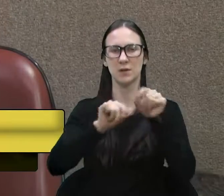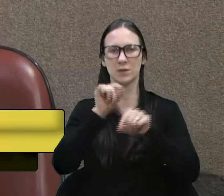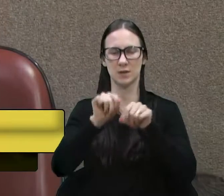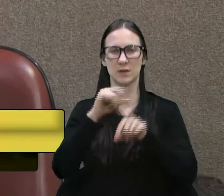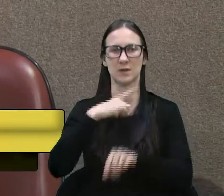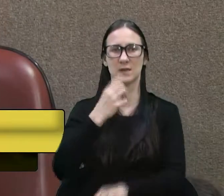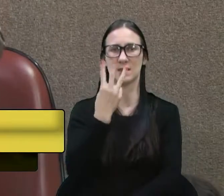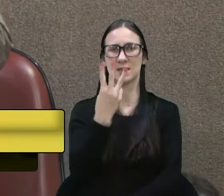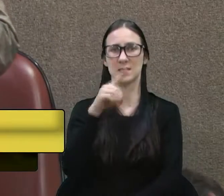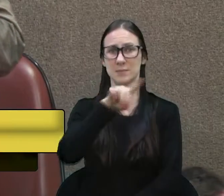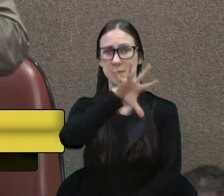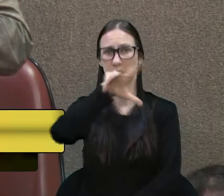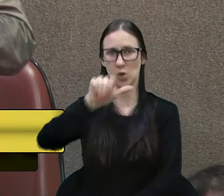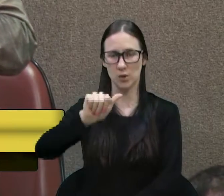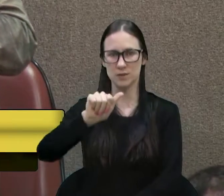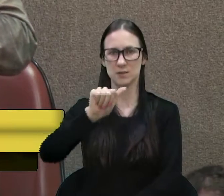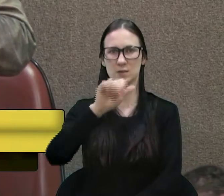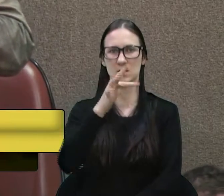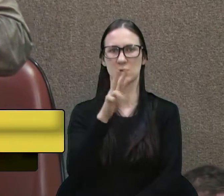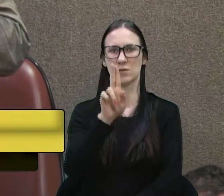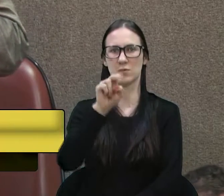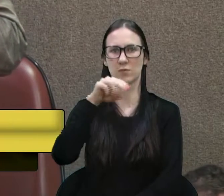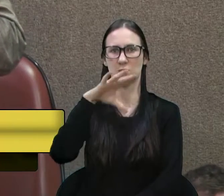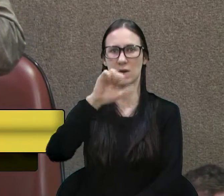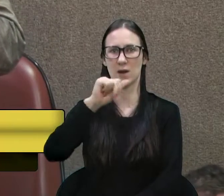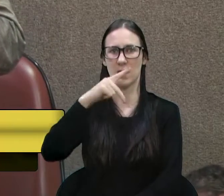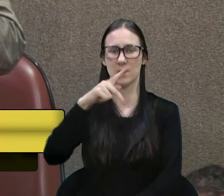3 milhões foi gasto em pavimentação.